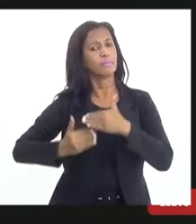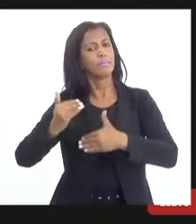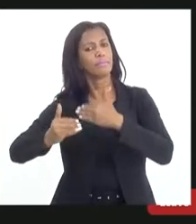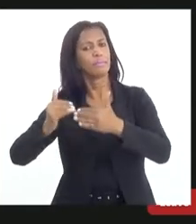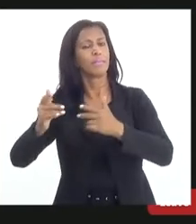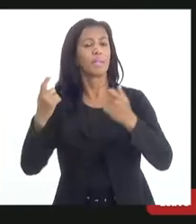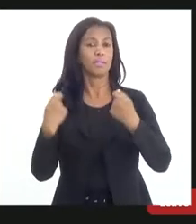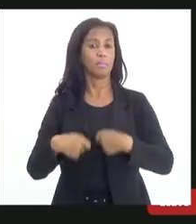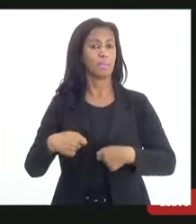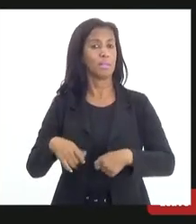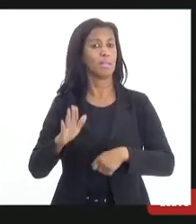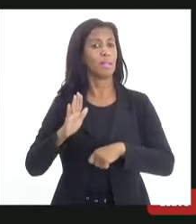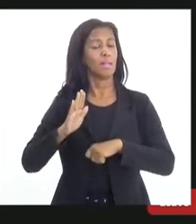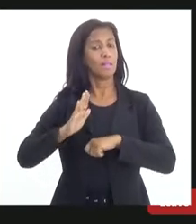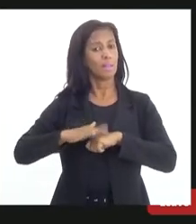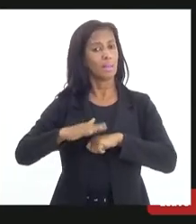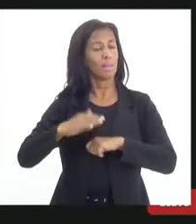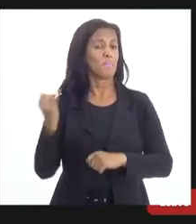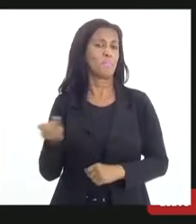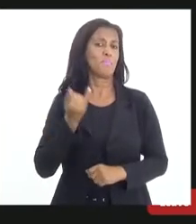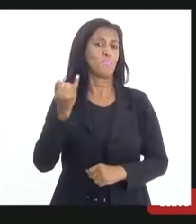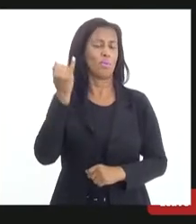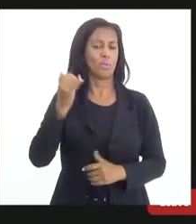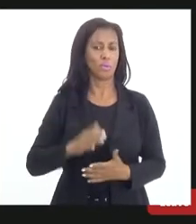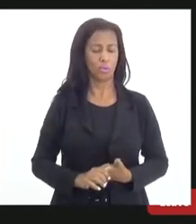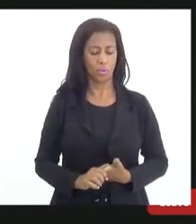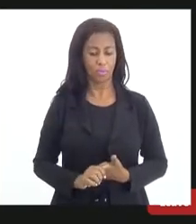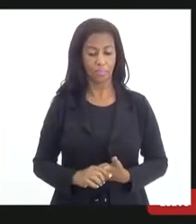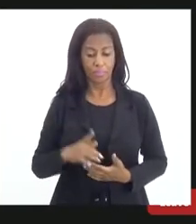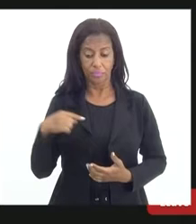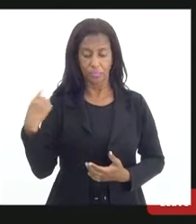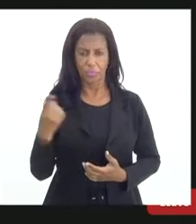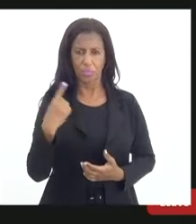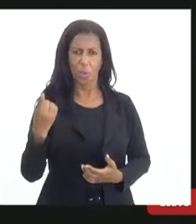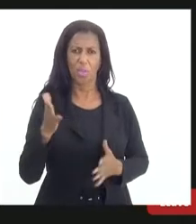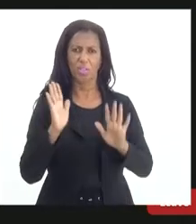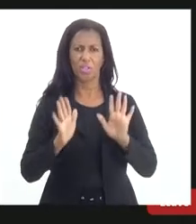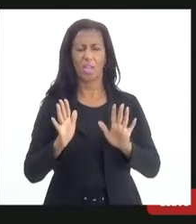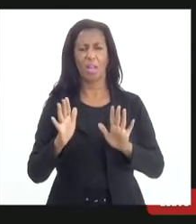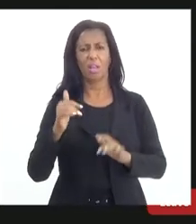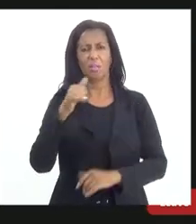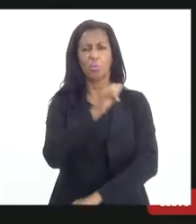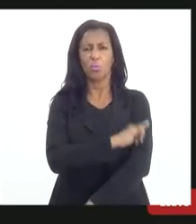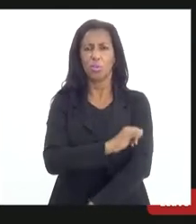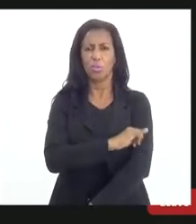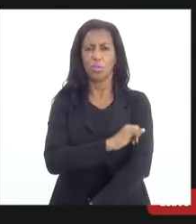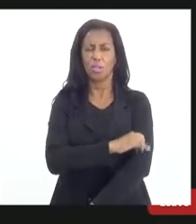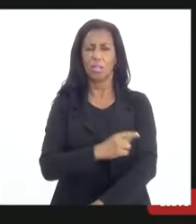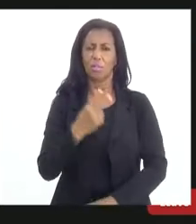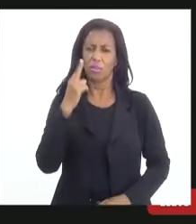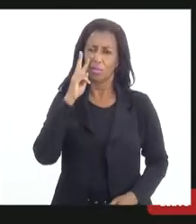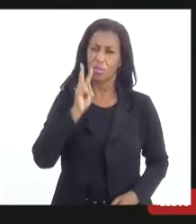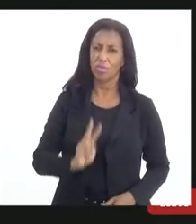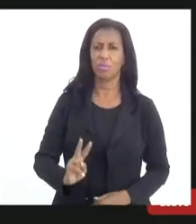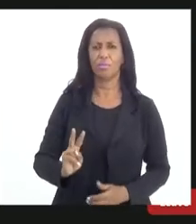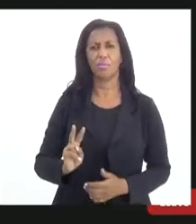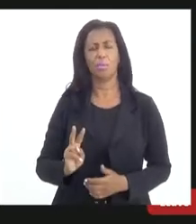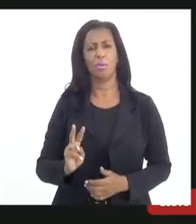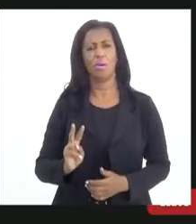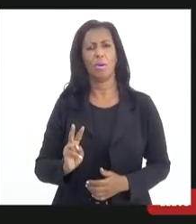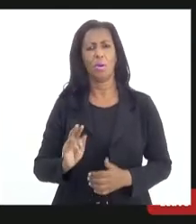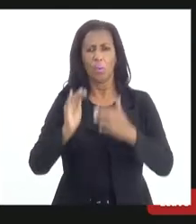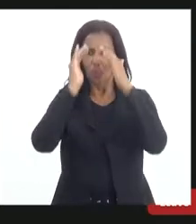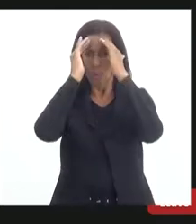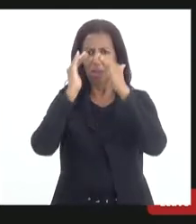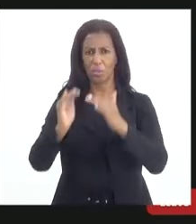mas a gente também tem um papel fundamental nisso. Nós avançamos muito no Rio de Janeiro nos últimos anos, o que diz respeito aos transplantes de uma